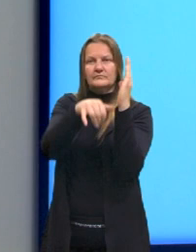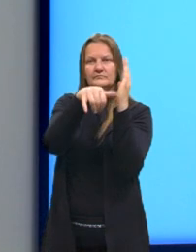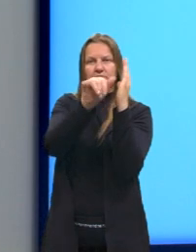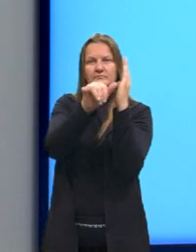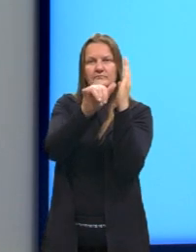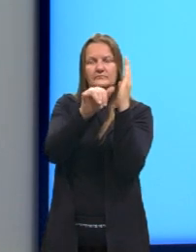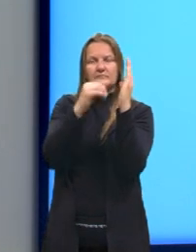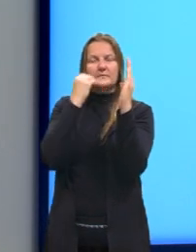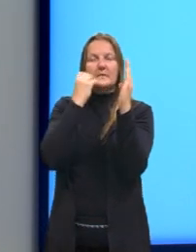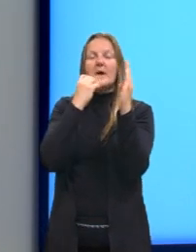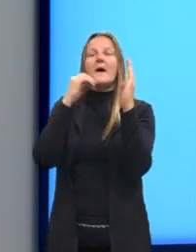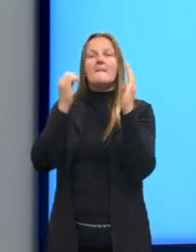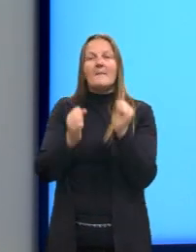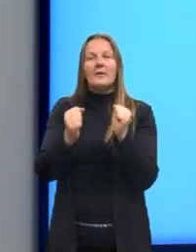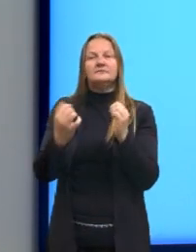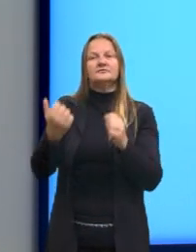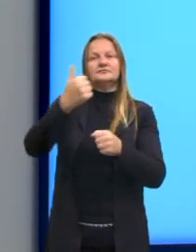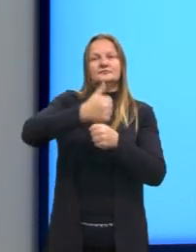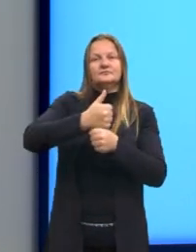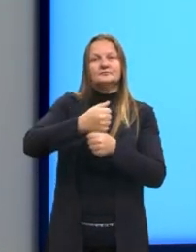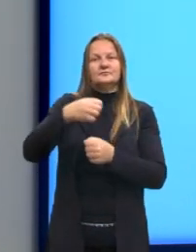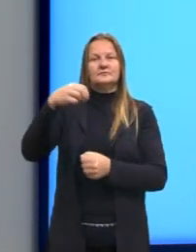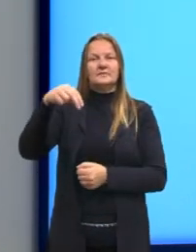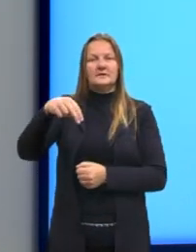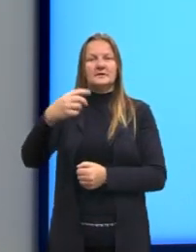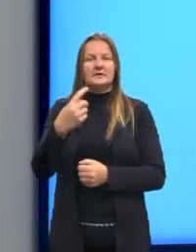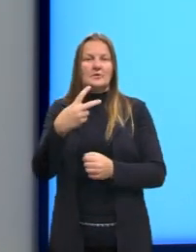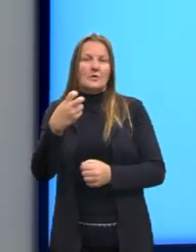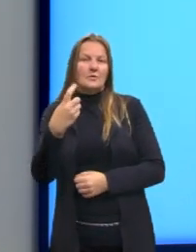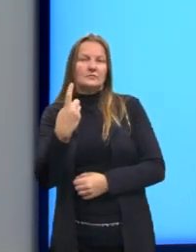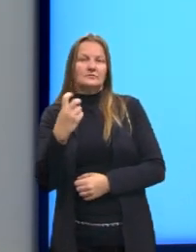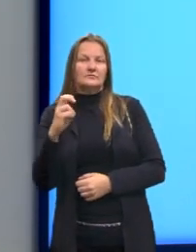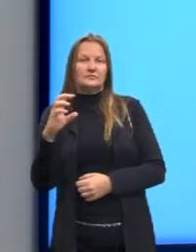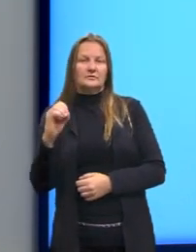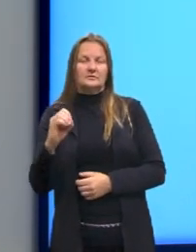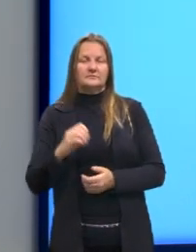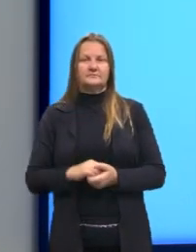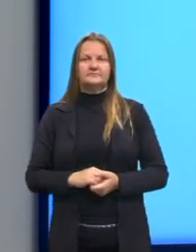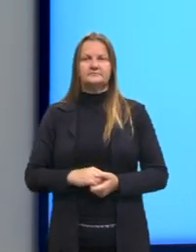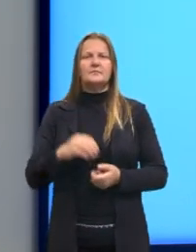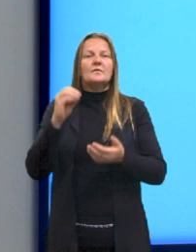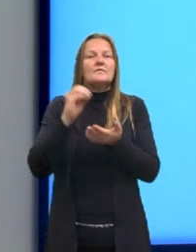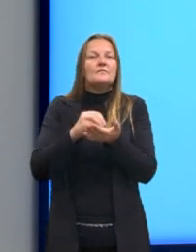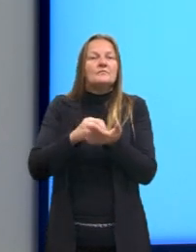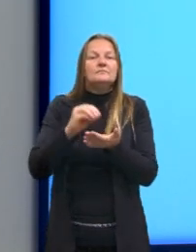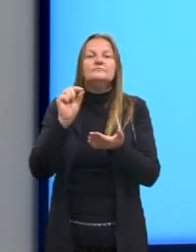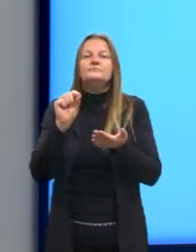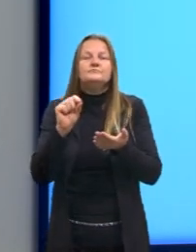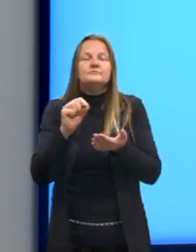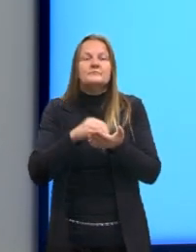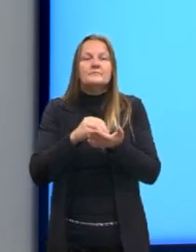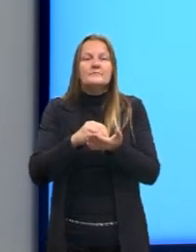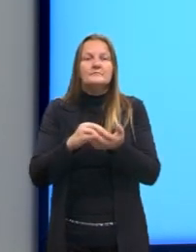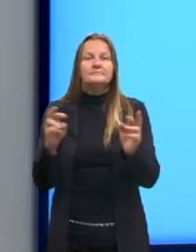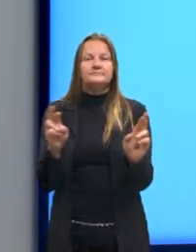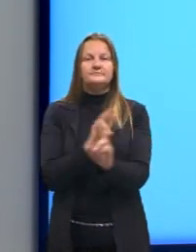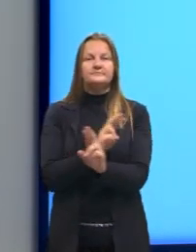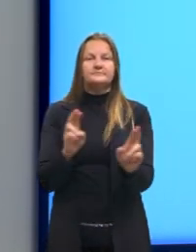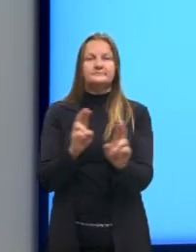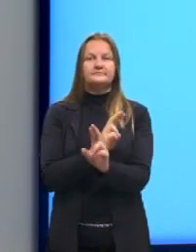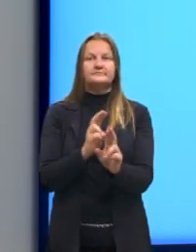já vai substituir. O N é igual a 150. O que que falta, então, para terminar essa relação?